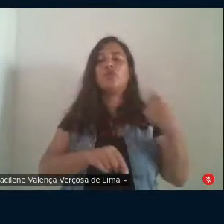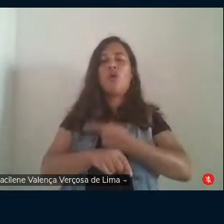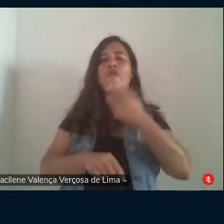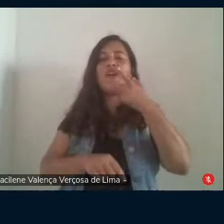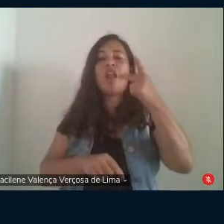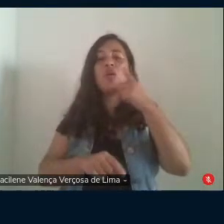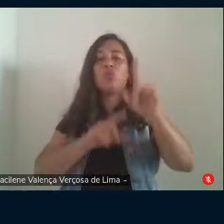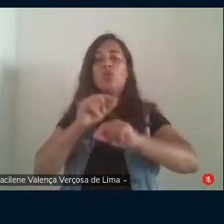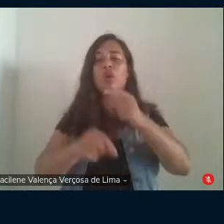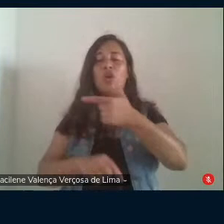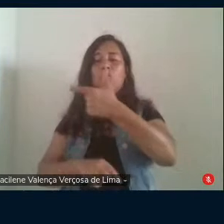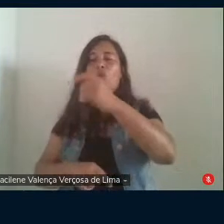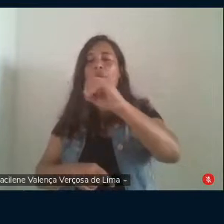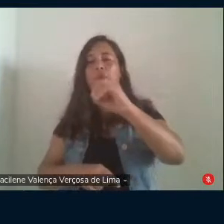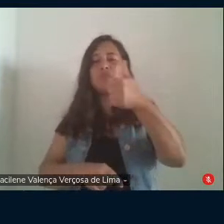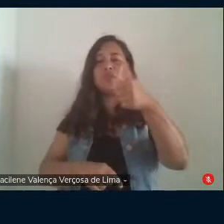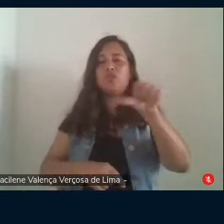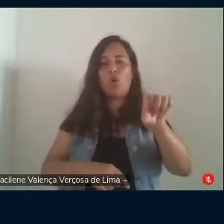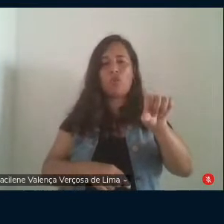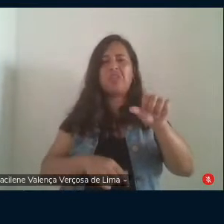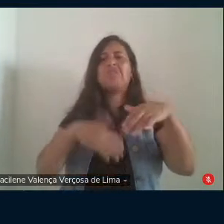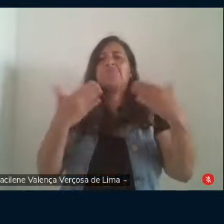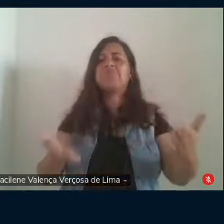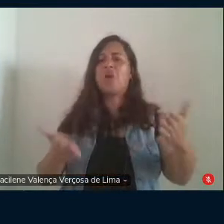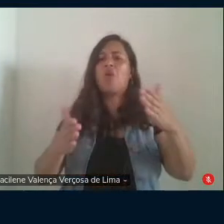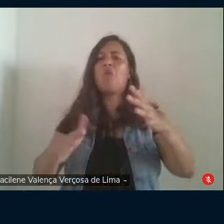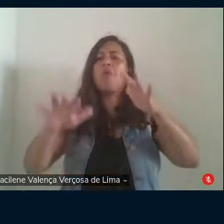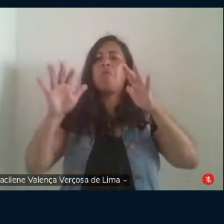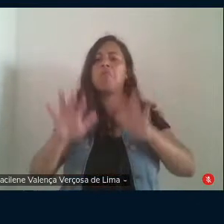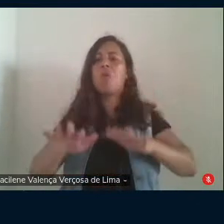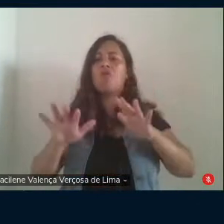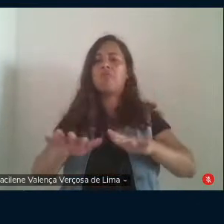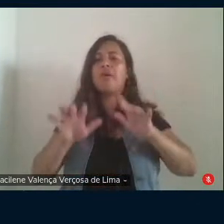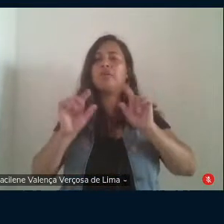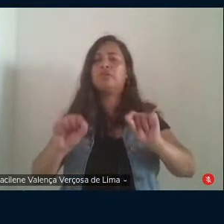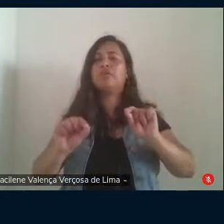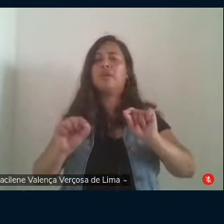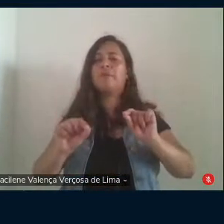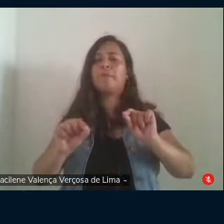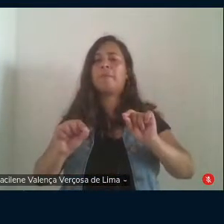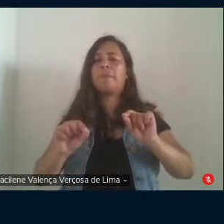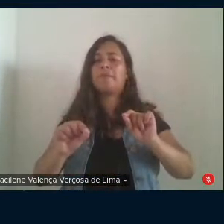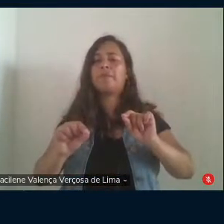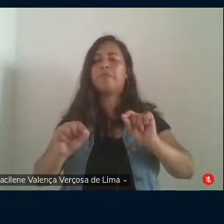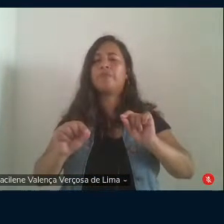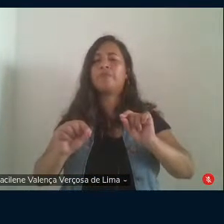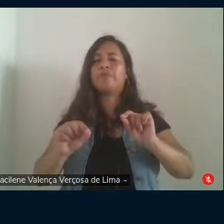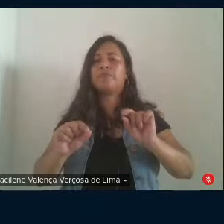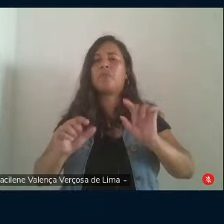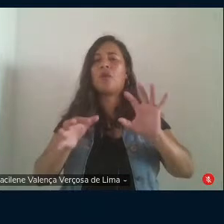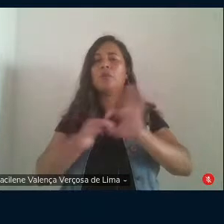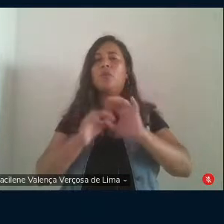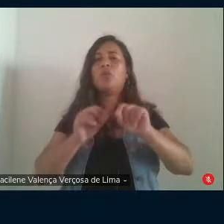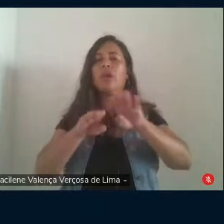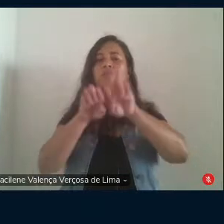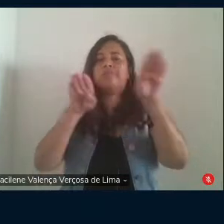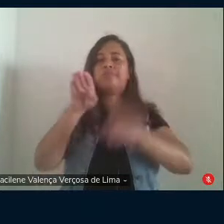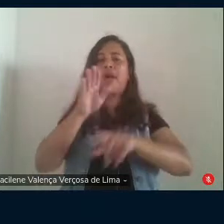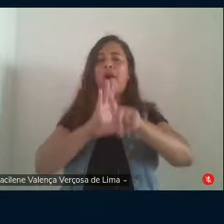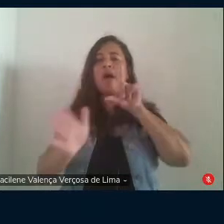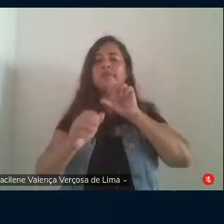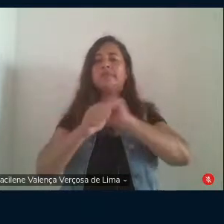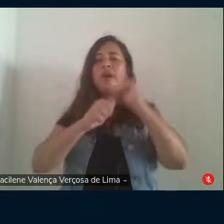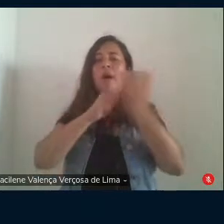2019 portanto um movimento de recrudescimento da desigualdade antes mesmo da pandemia